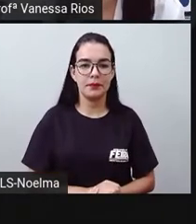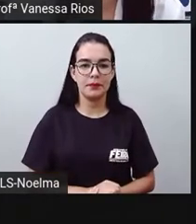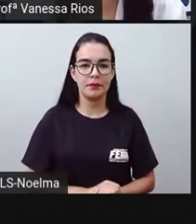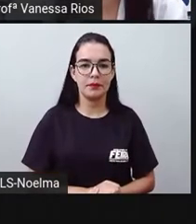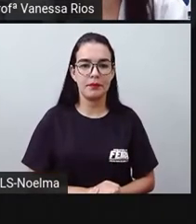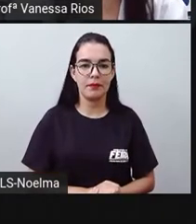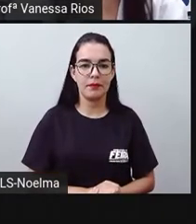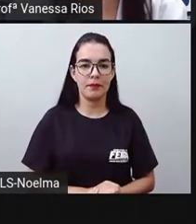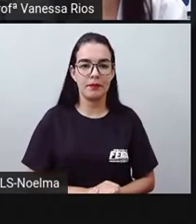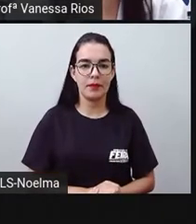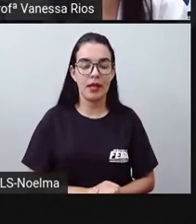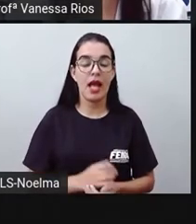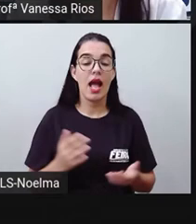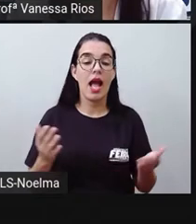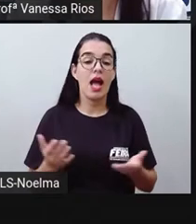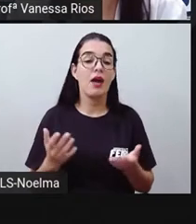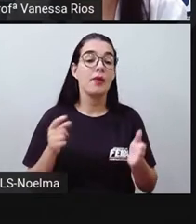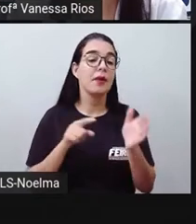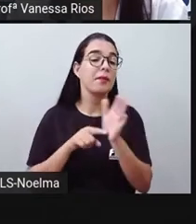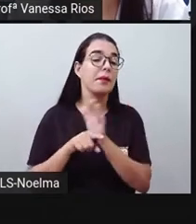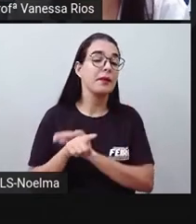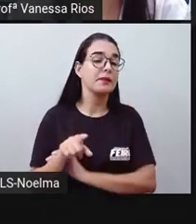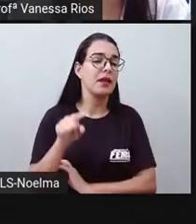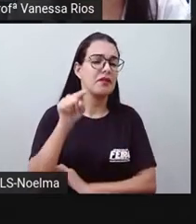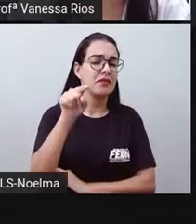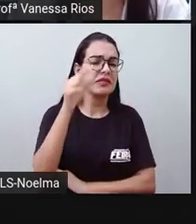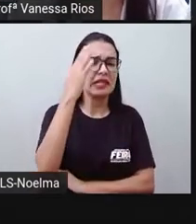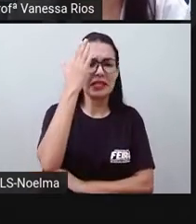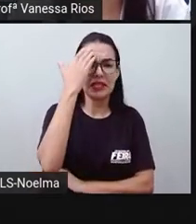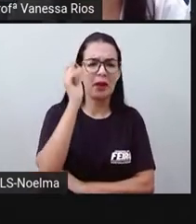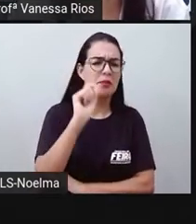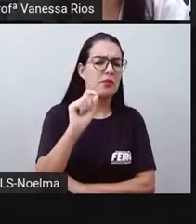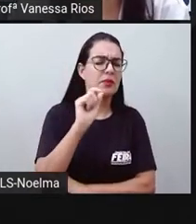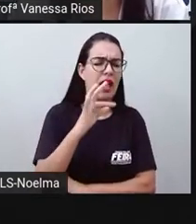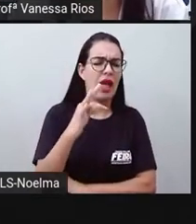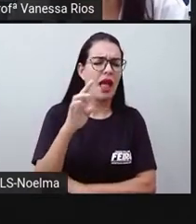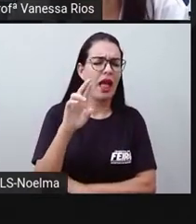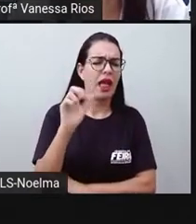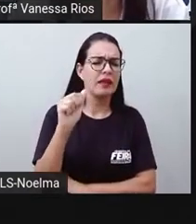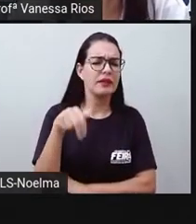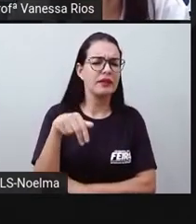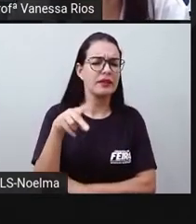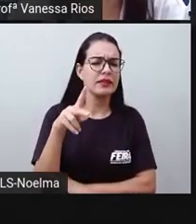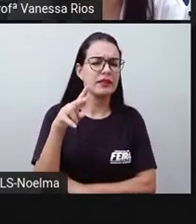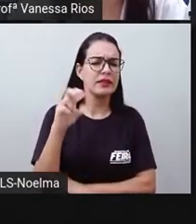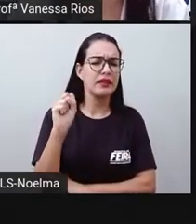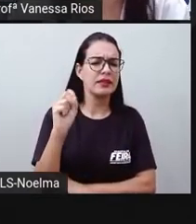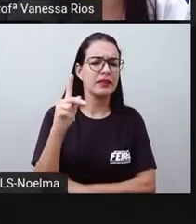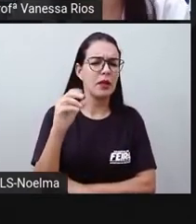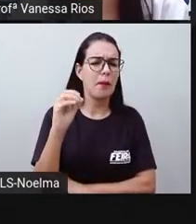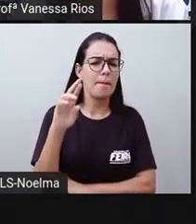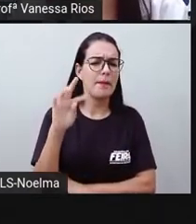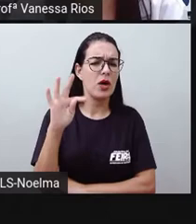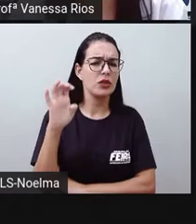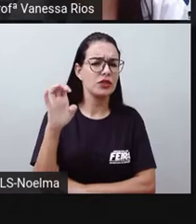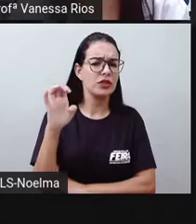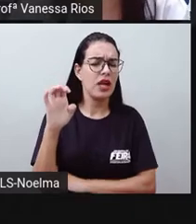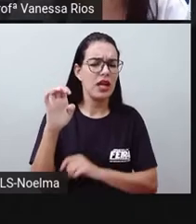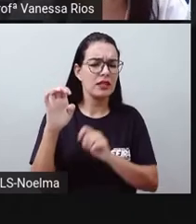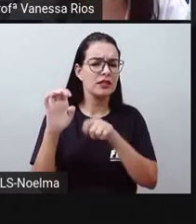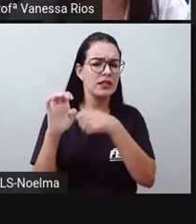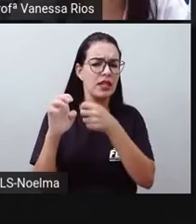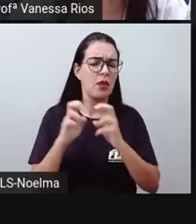E aí, a Pró pergunta logo, se você sabe o que é transporte? A Pró já até vem